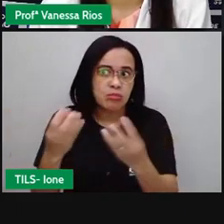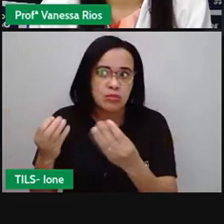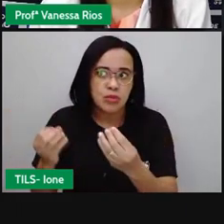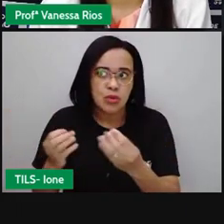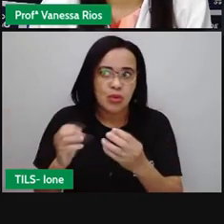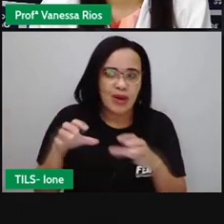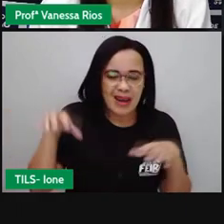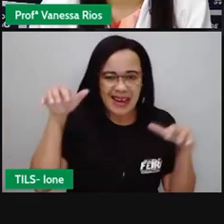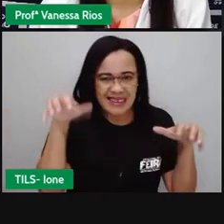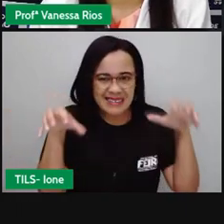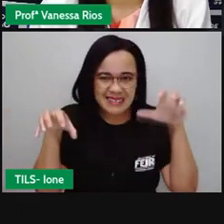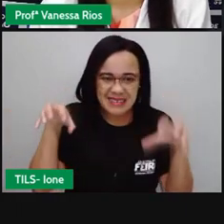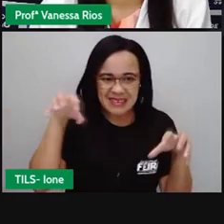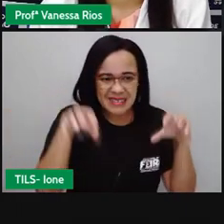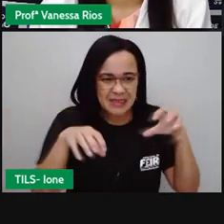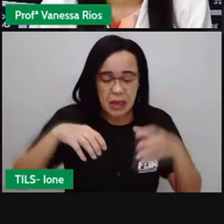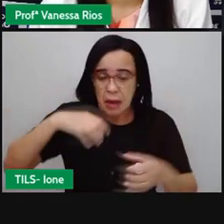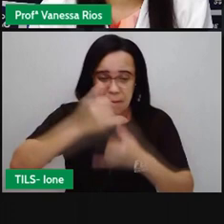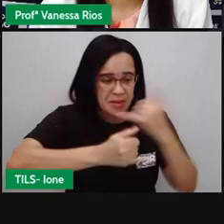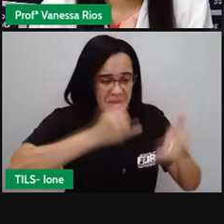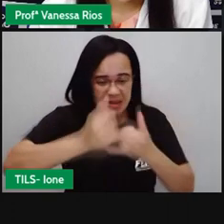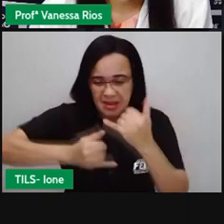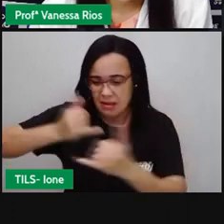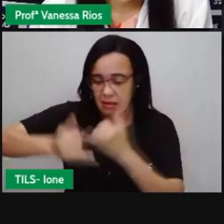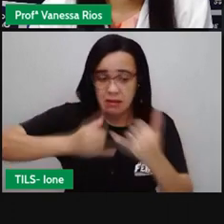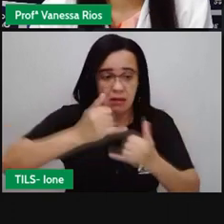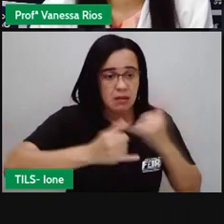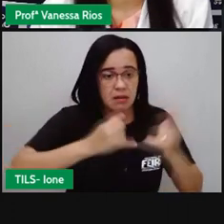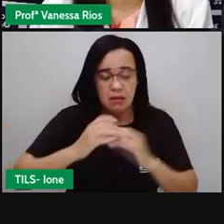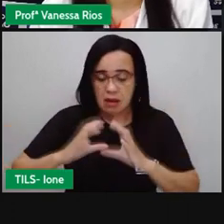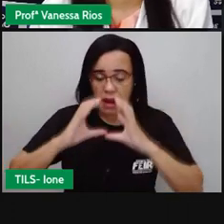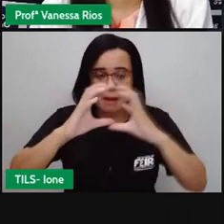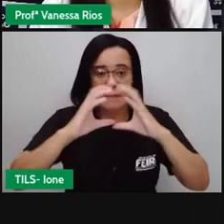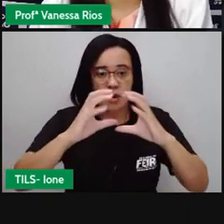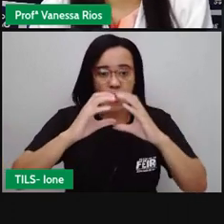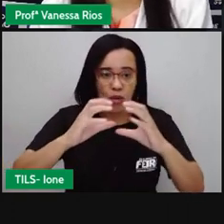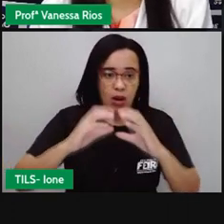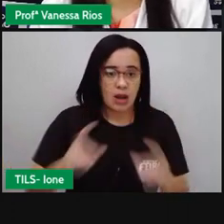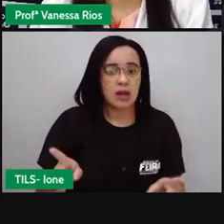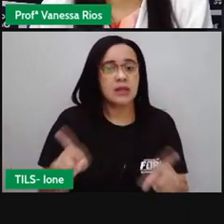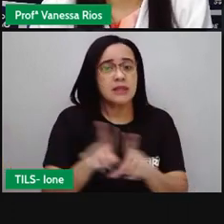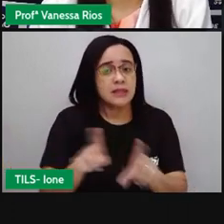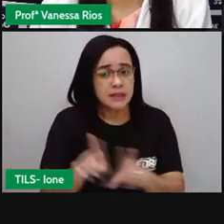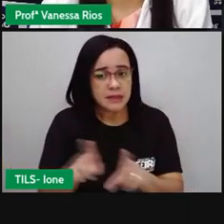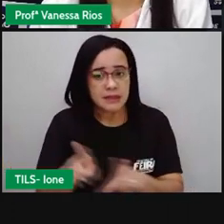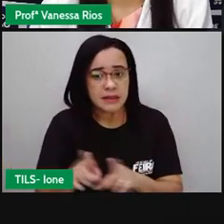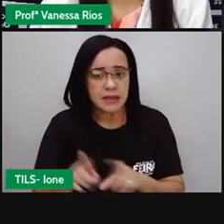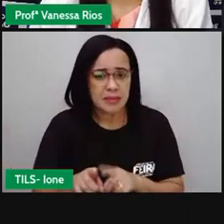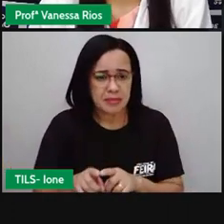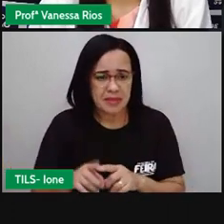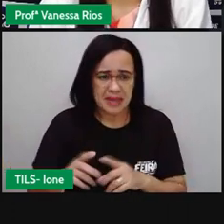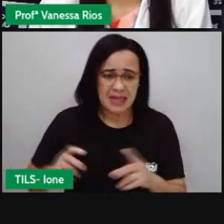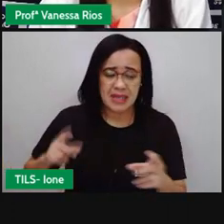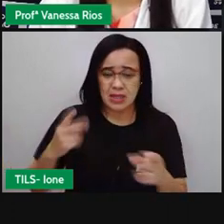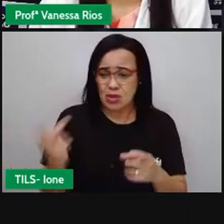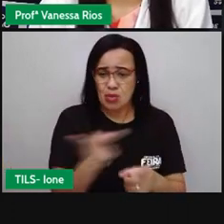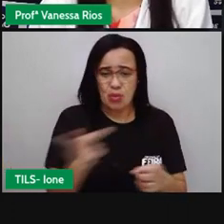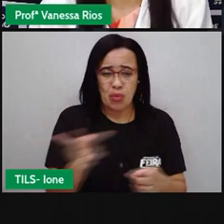de bip eletrônico na tela, ao mesmo tempo que tentavam se destruir mutuamente.